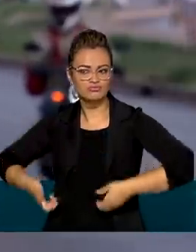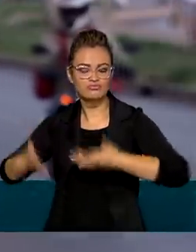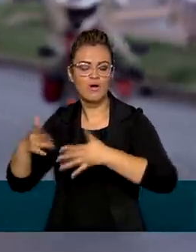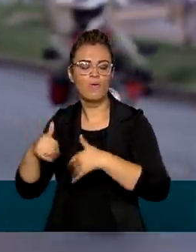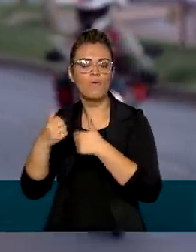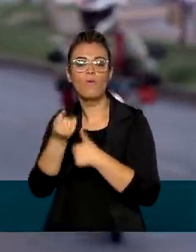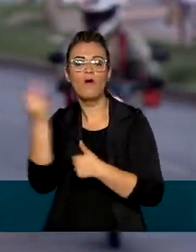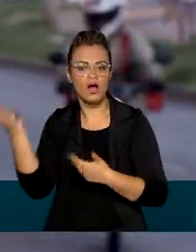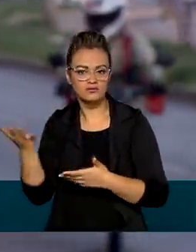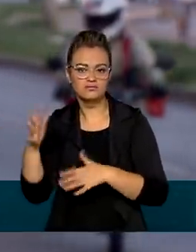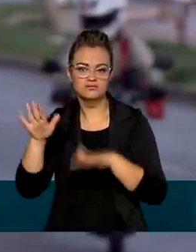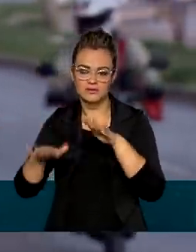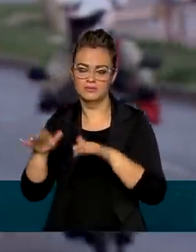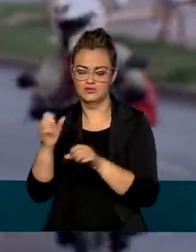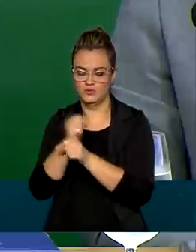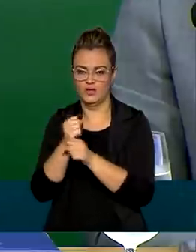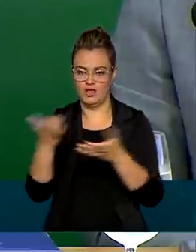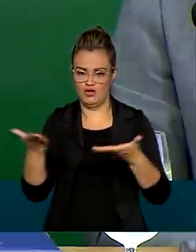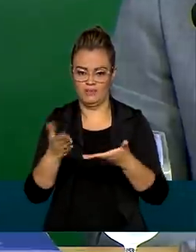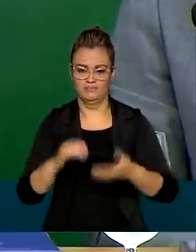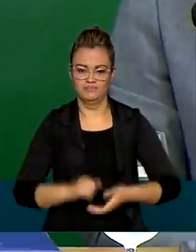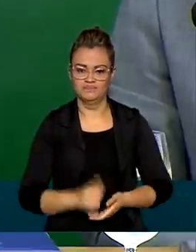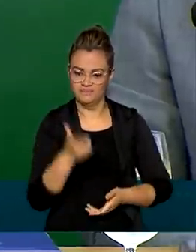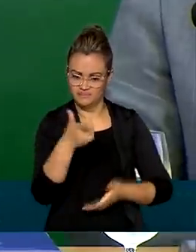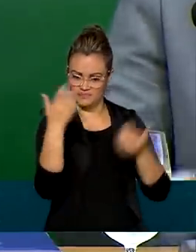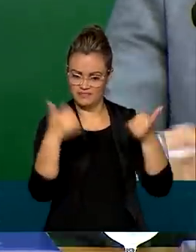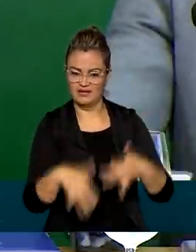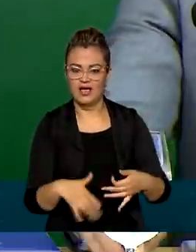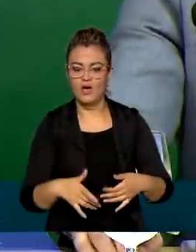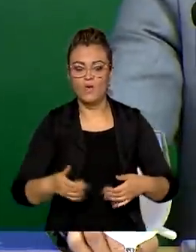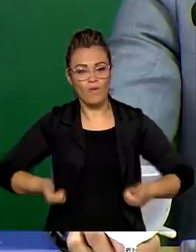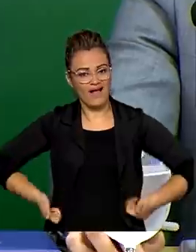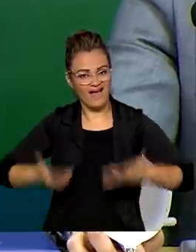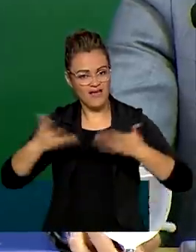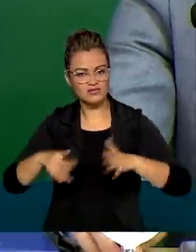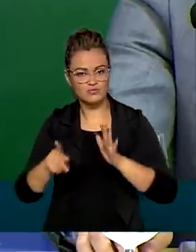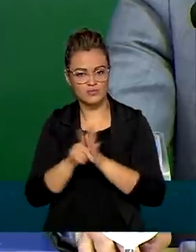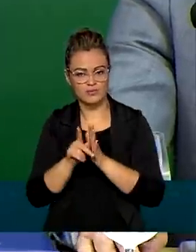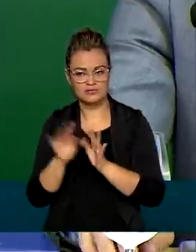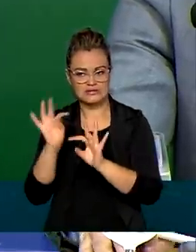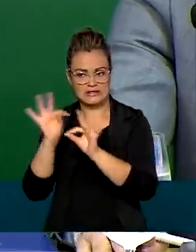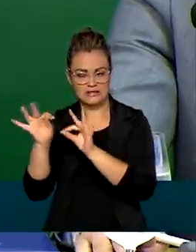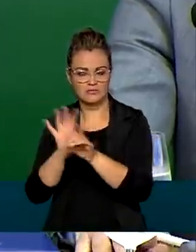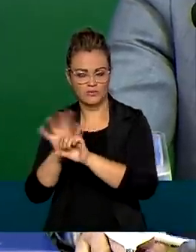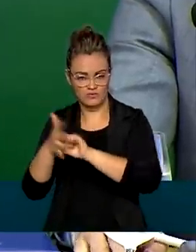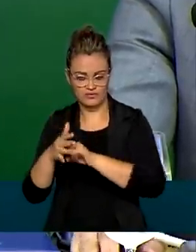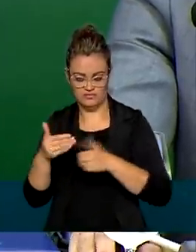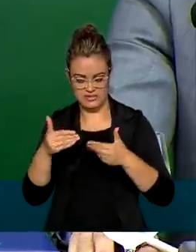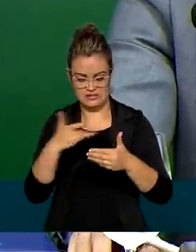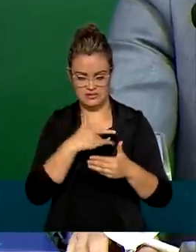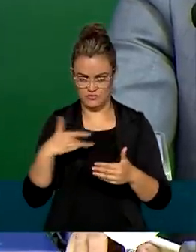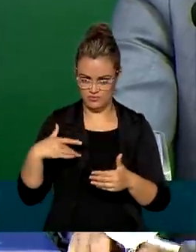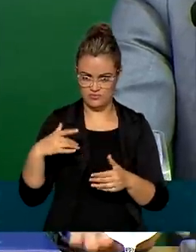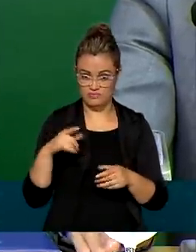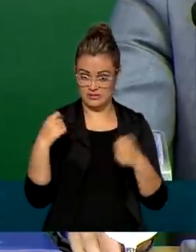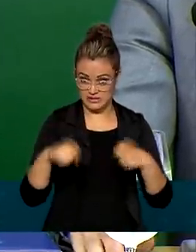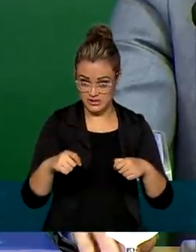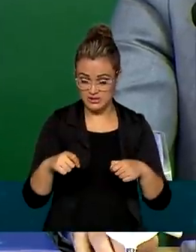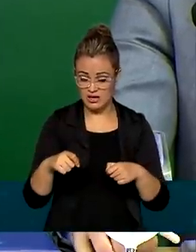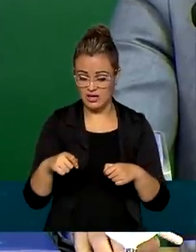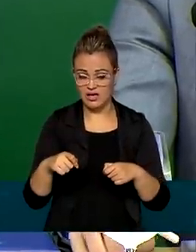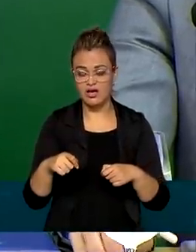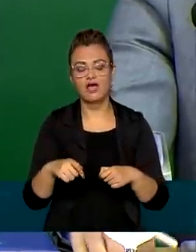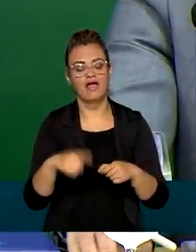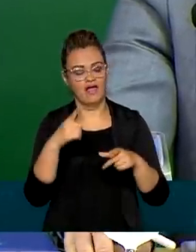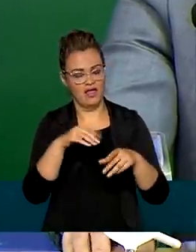a saúde ao longo de 2021. Os gastos relacionados à Covid-19 do Ministério da Saúde estão retirados